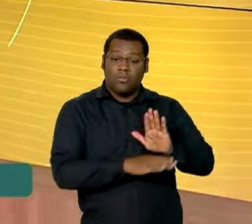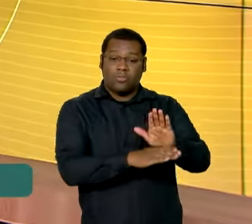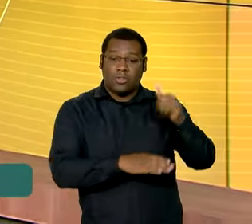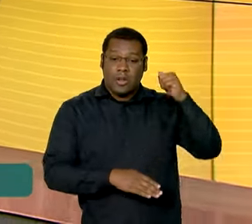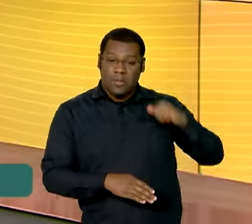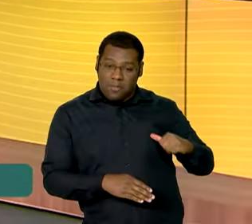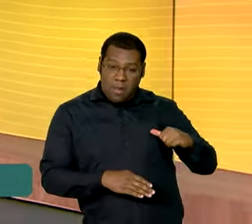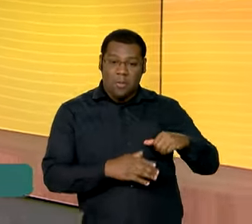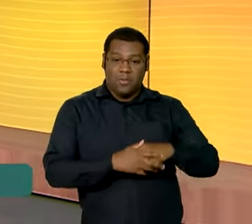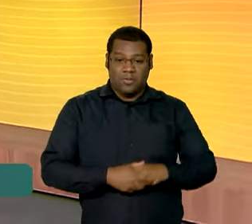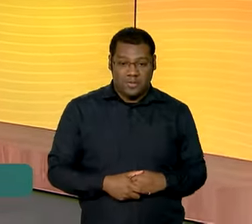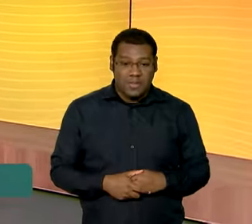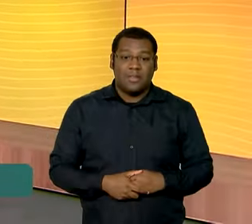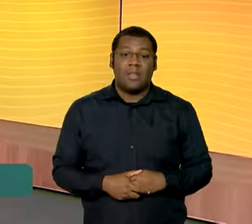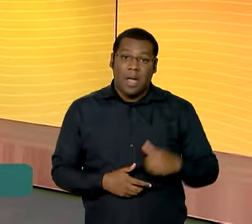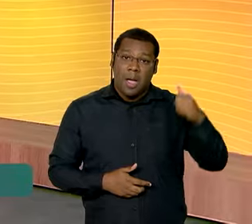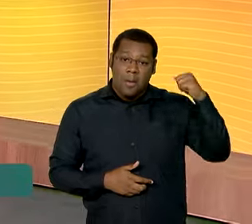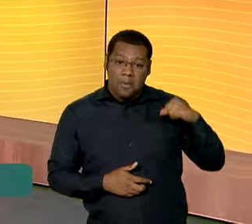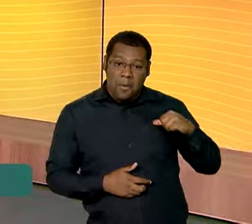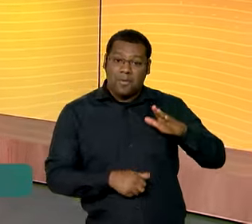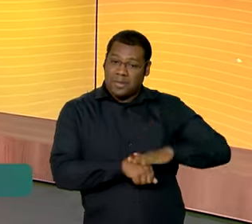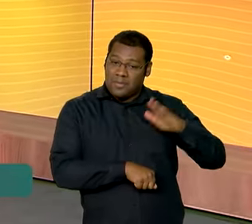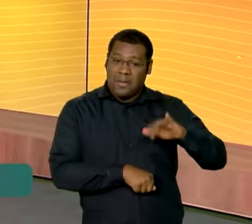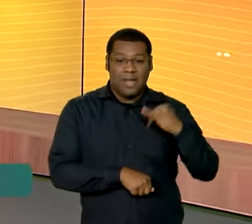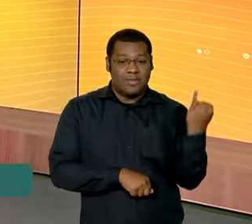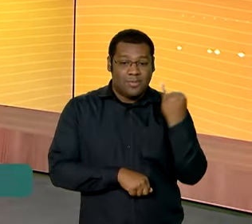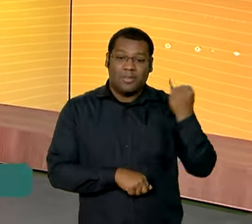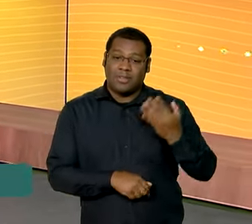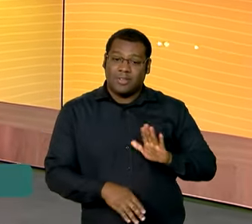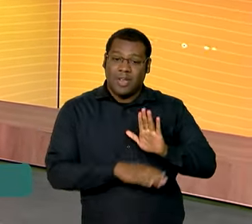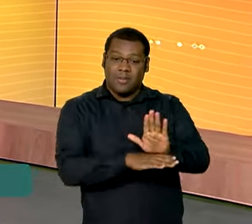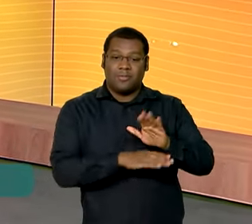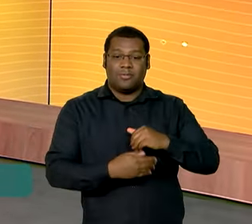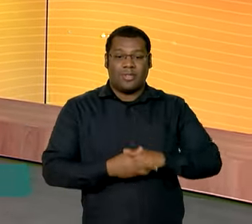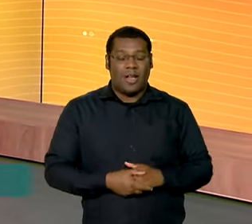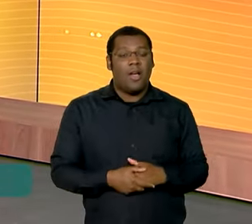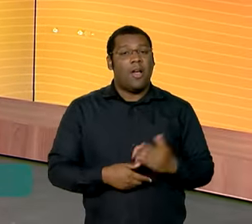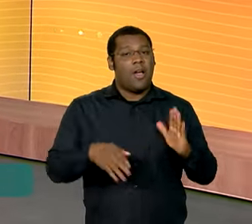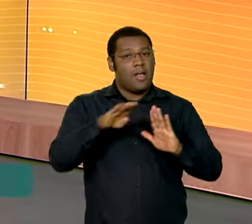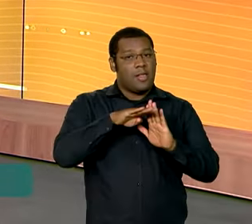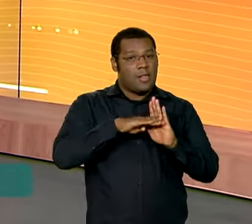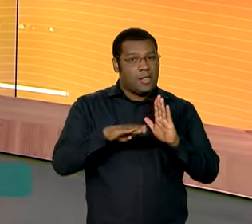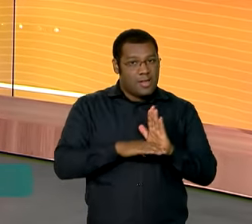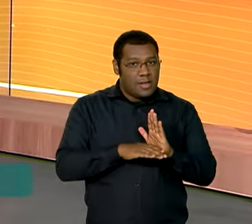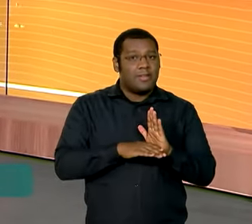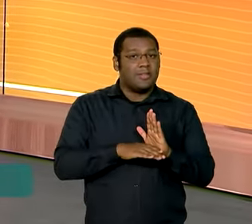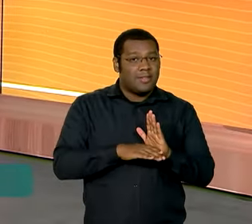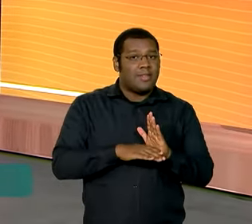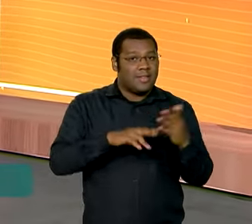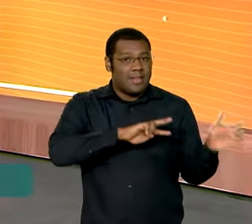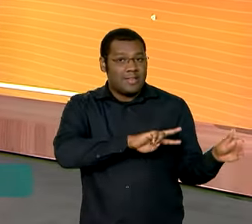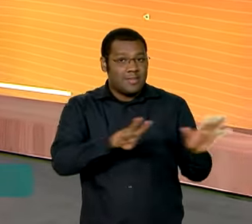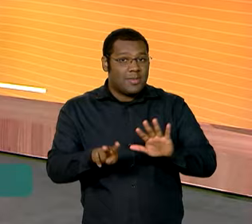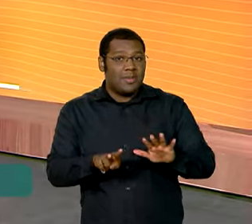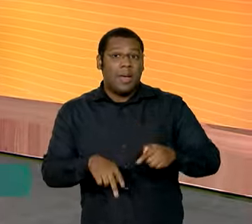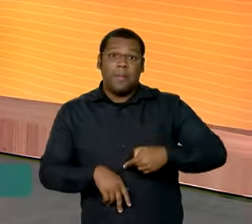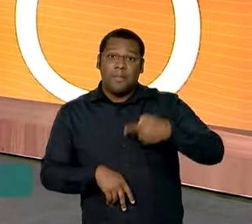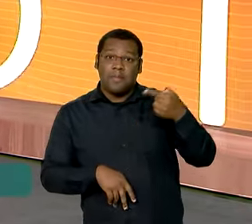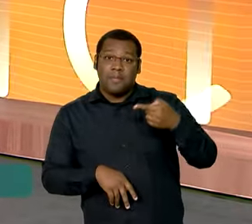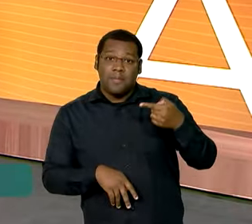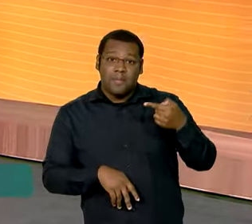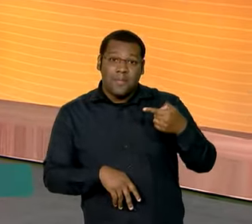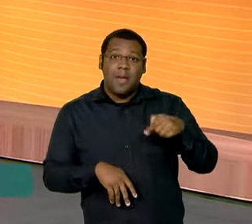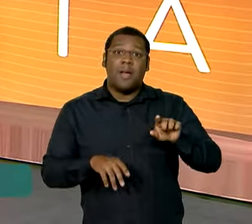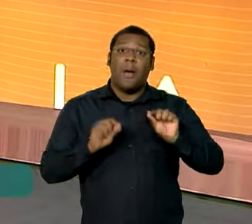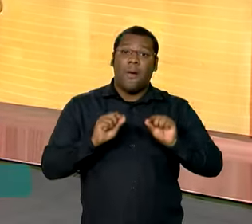a categoria mais alta do programa. Essa lista, publicada esta semana, inclui pela primeira vez atletas surdos e